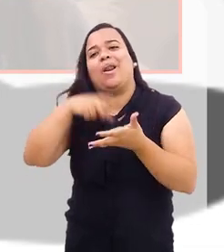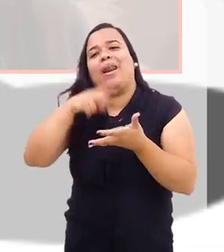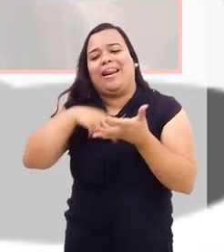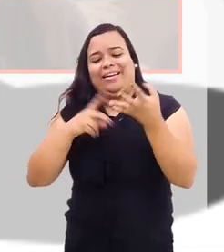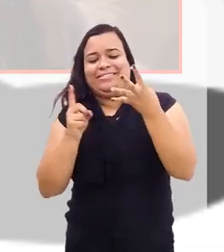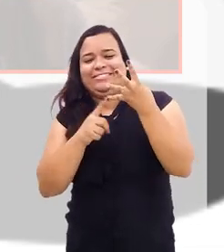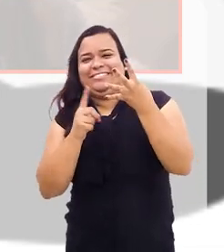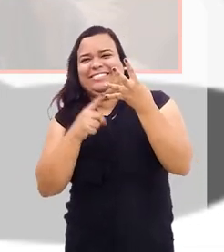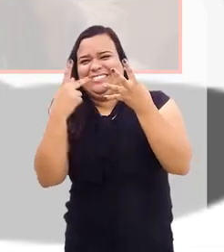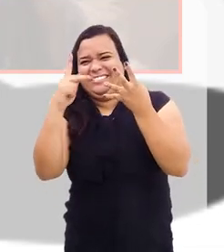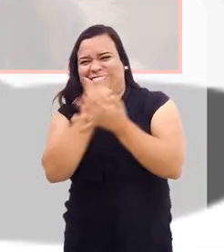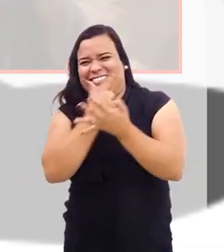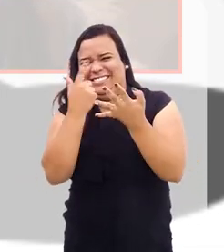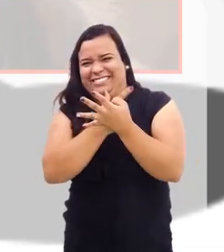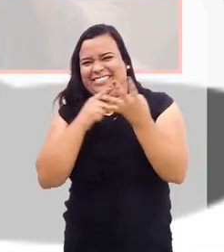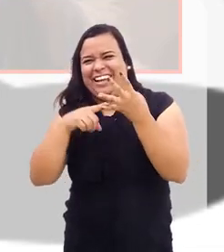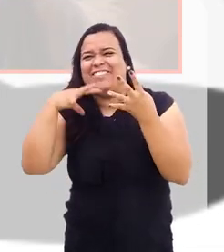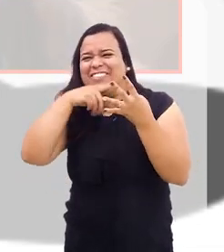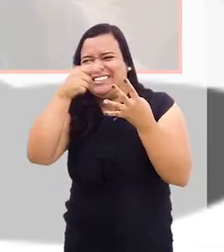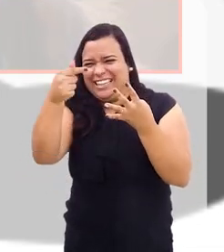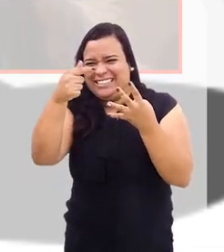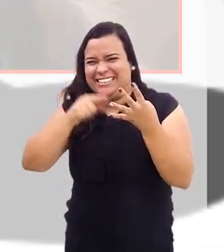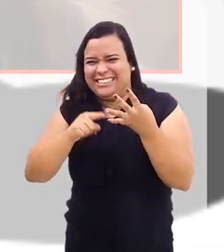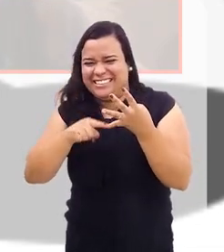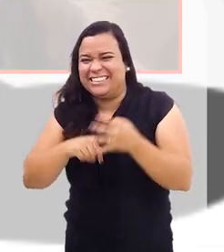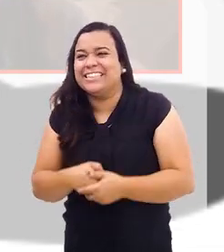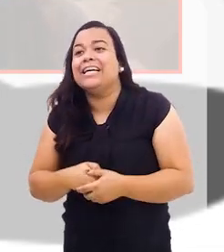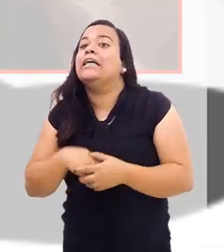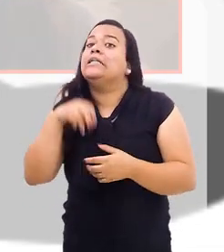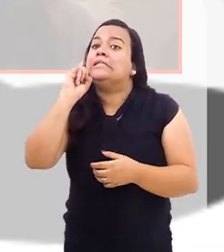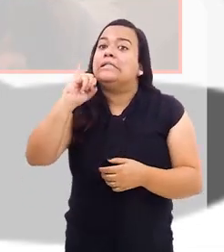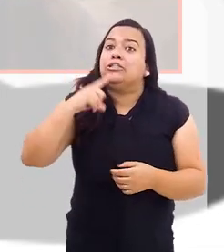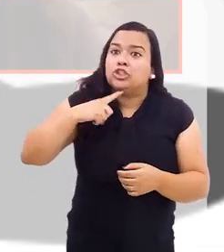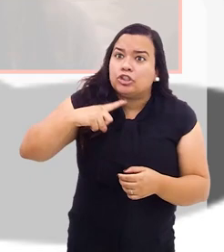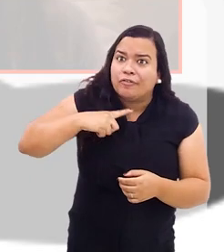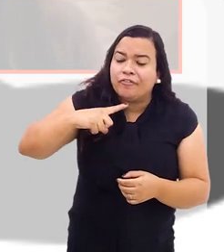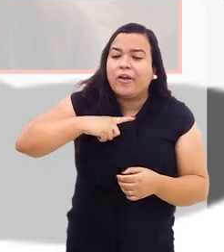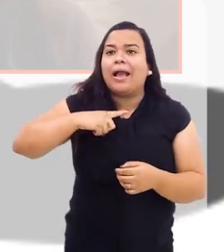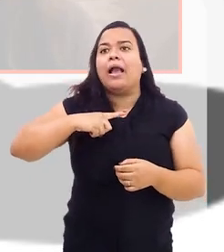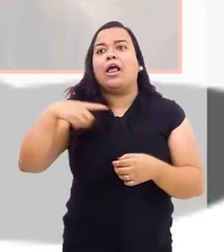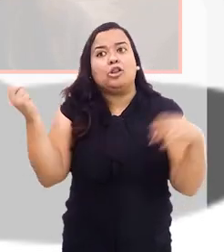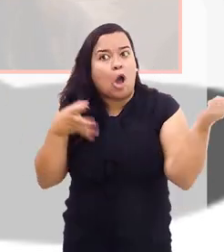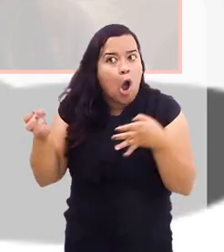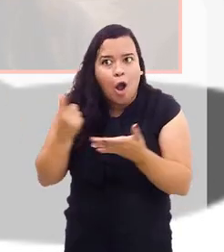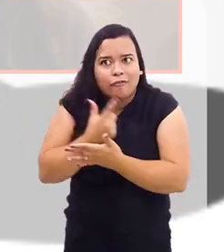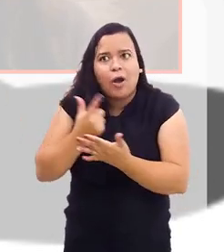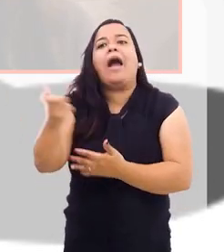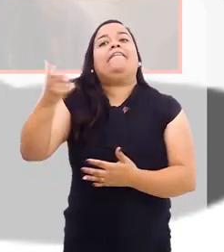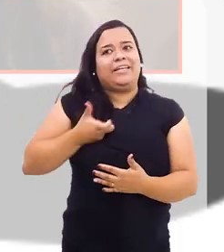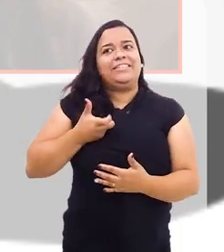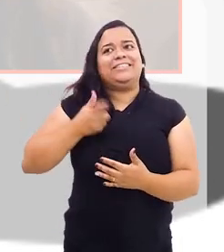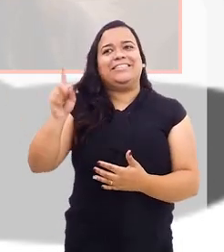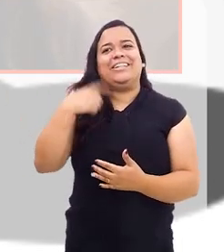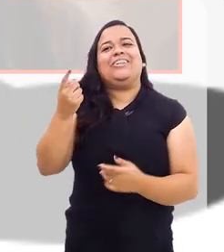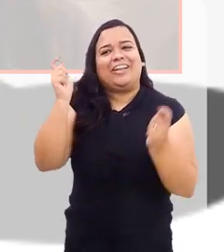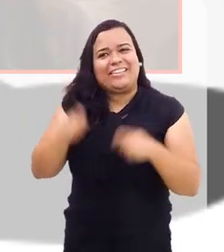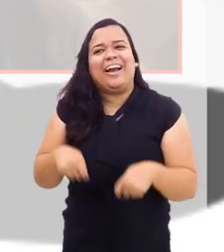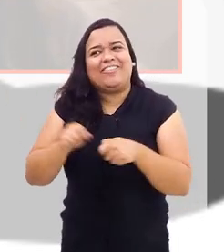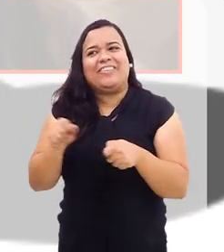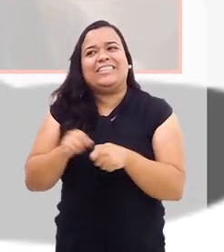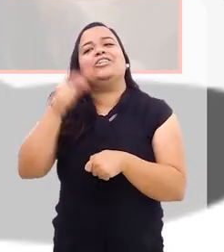Evidência 7. E assim que você tiver novas obras, você nos notifica para a gente poder fazer uma